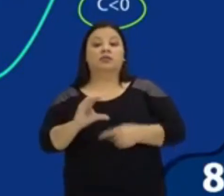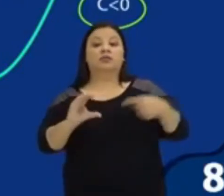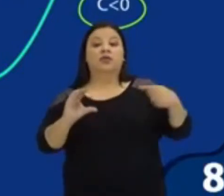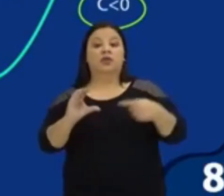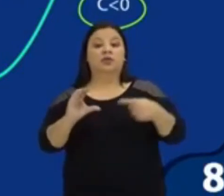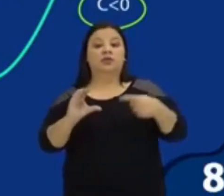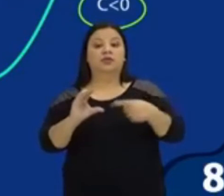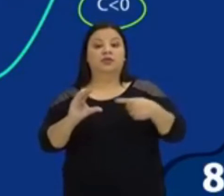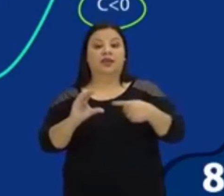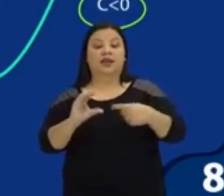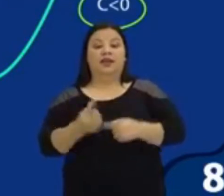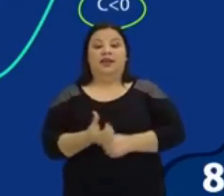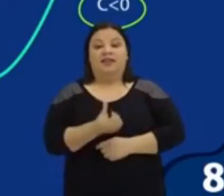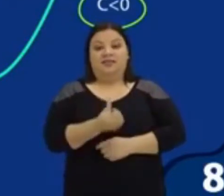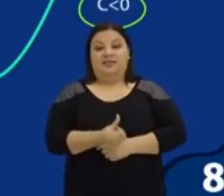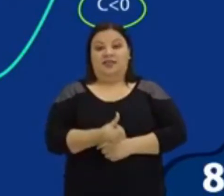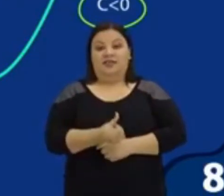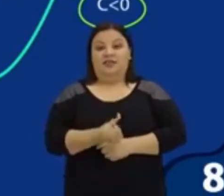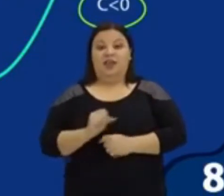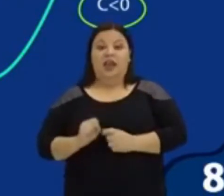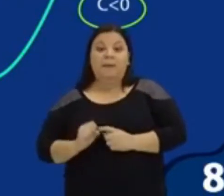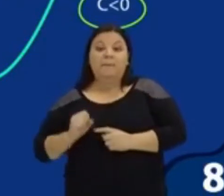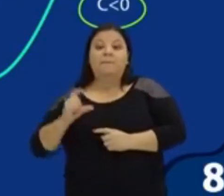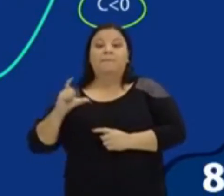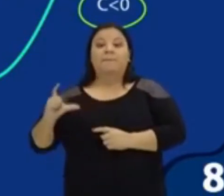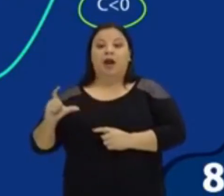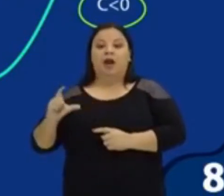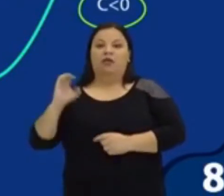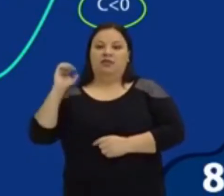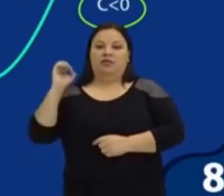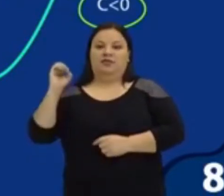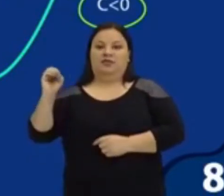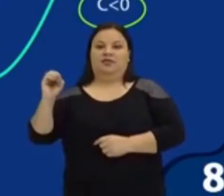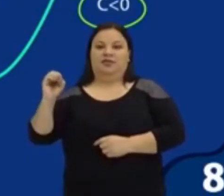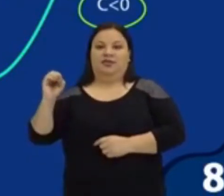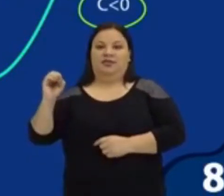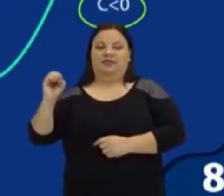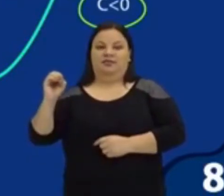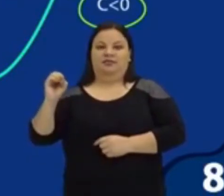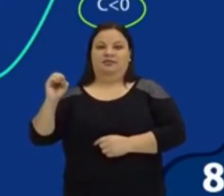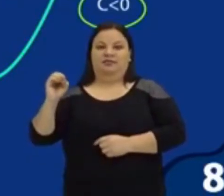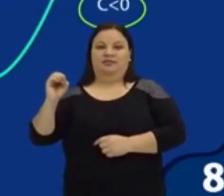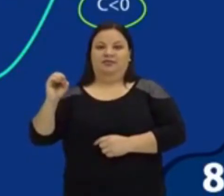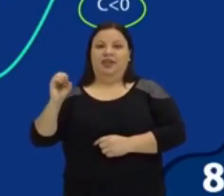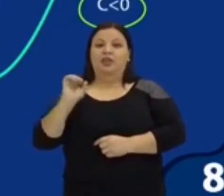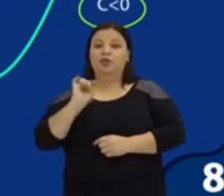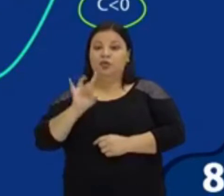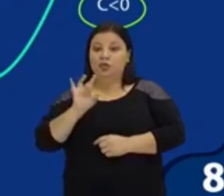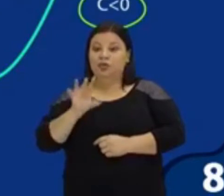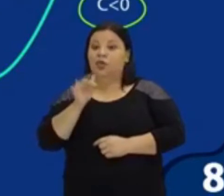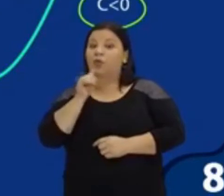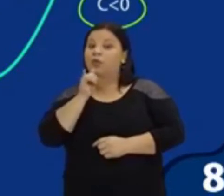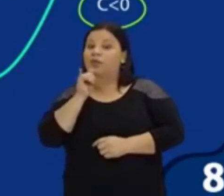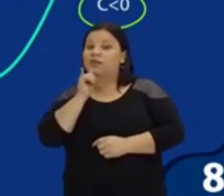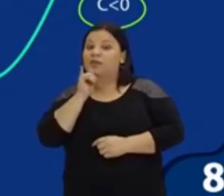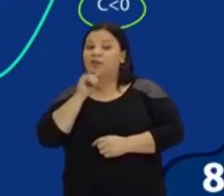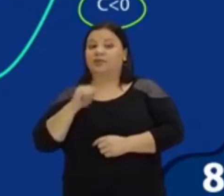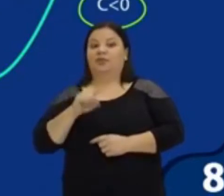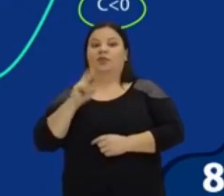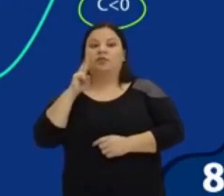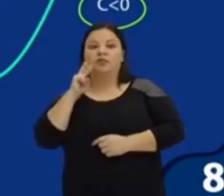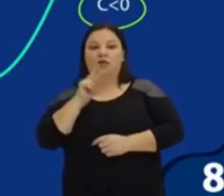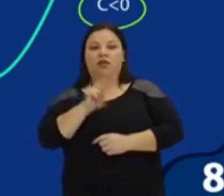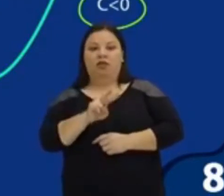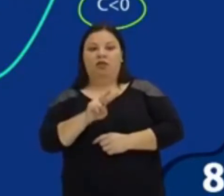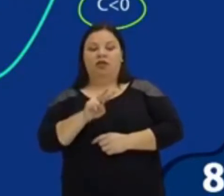que zero. Então, eu diria que esse ponto aqui, ele vale justamente 6, como exemplo, tá, pessoal? Isso como exemplo. E aqui, no caso,